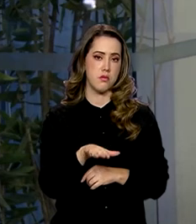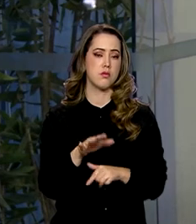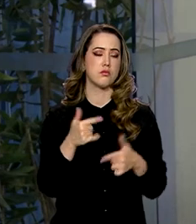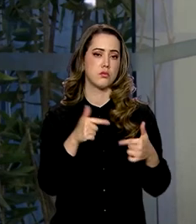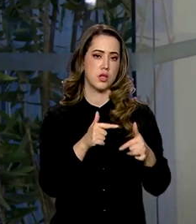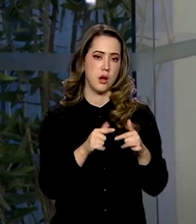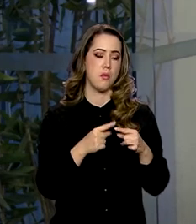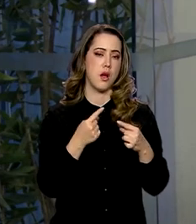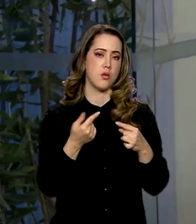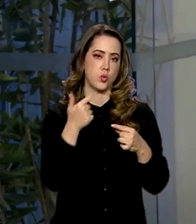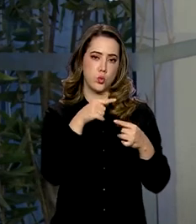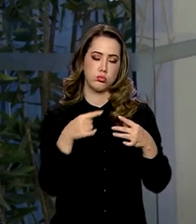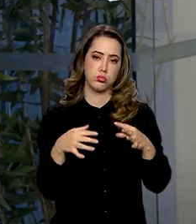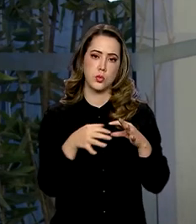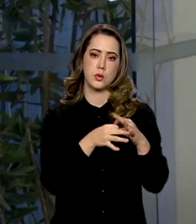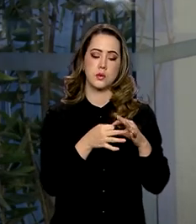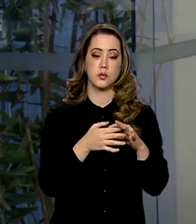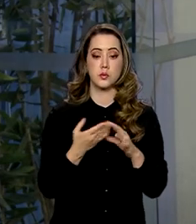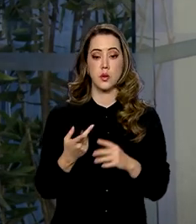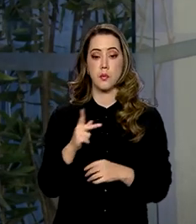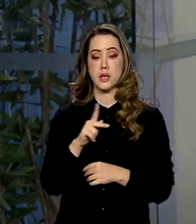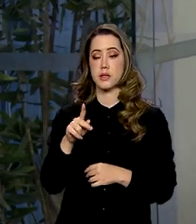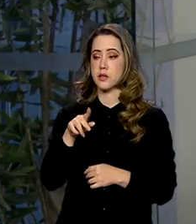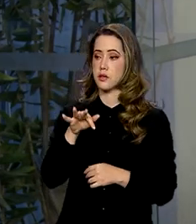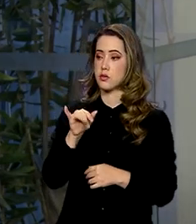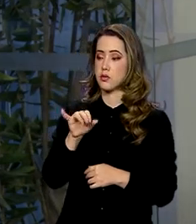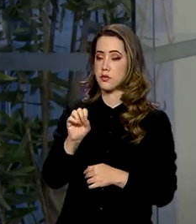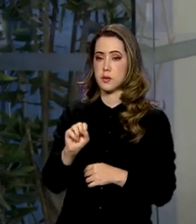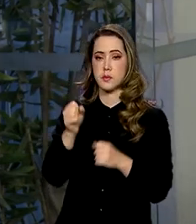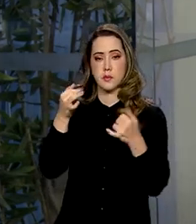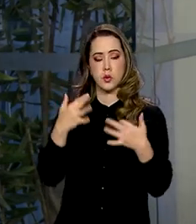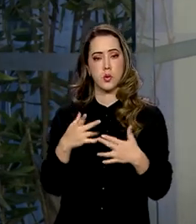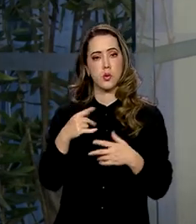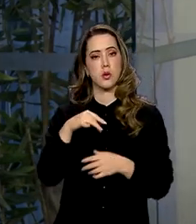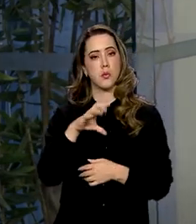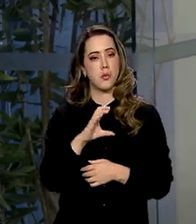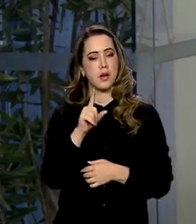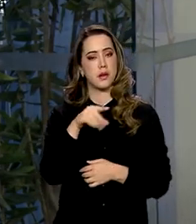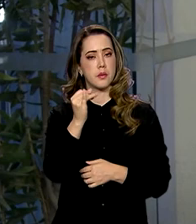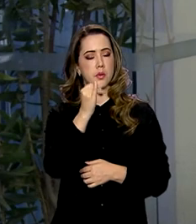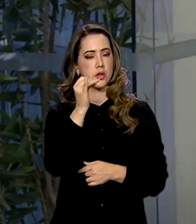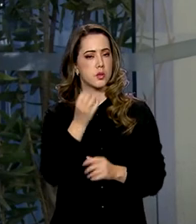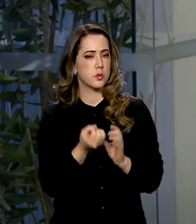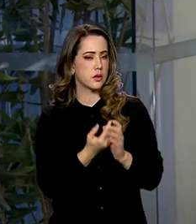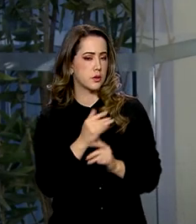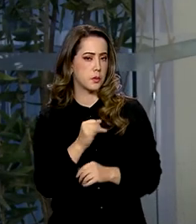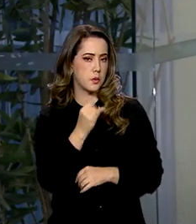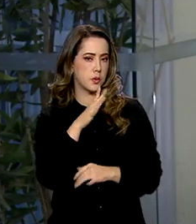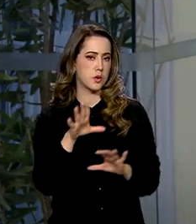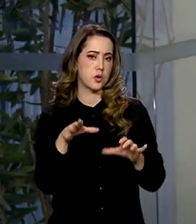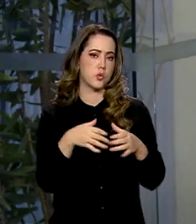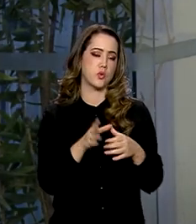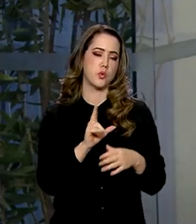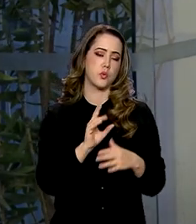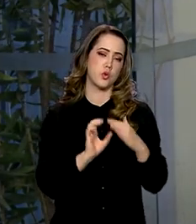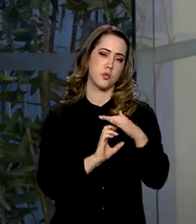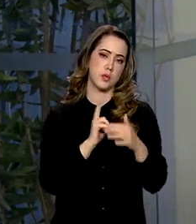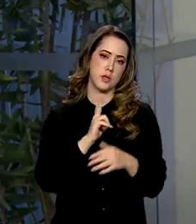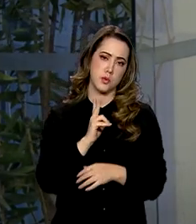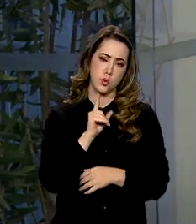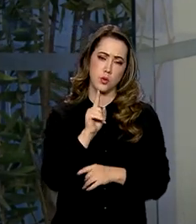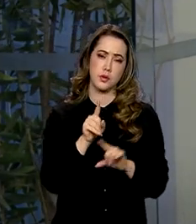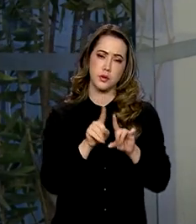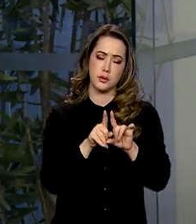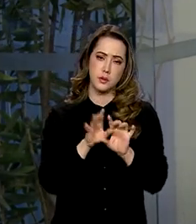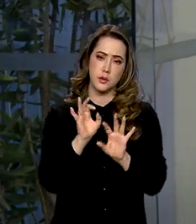O presidente da Fiesp, Josué Gomes da Silva, disse ao ministro que o PAC é importante porque gera oportunidades para o setor privado e, além disso,